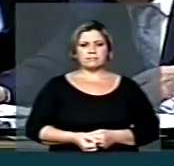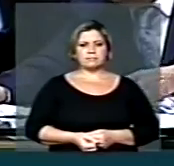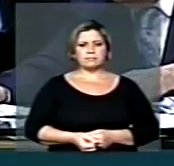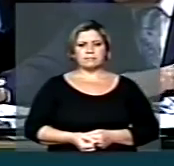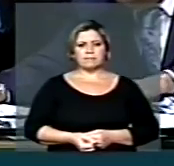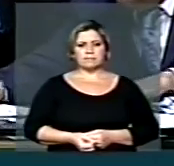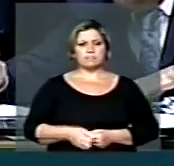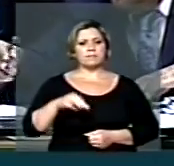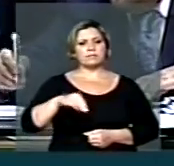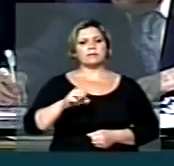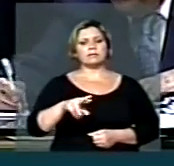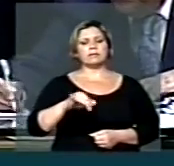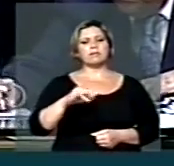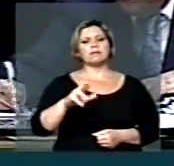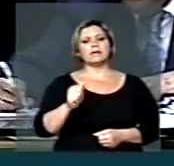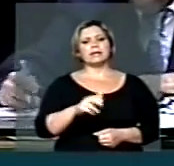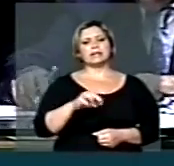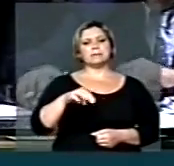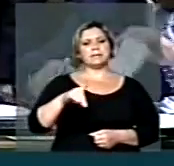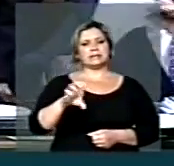Deputado Moreira Mendes como líder.